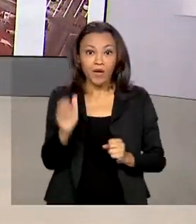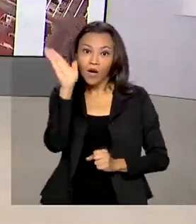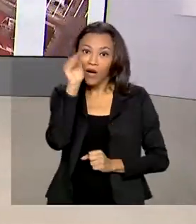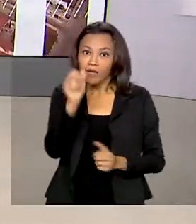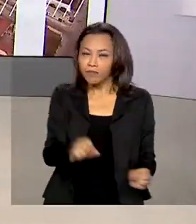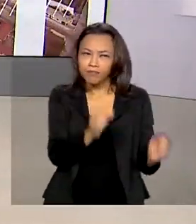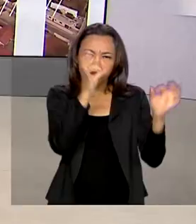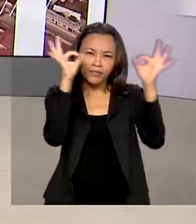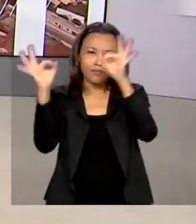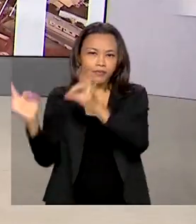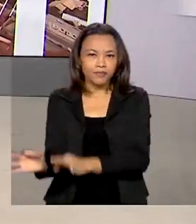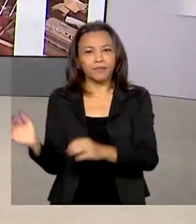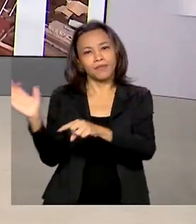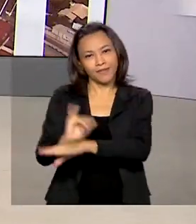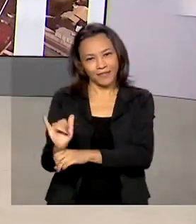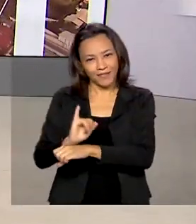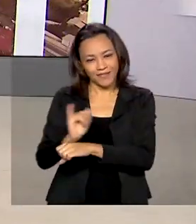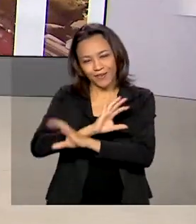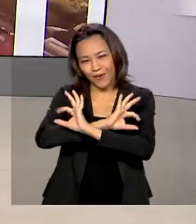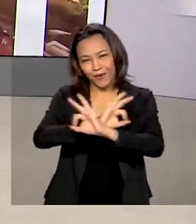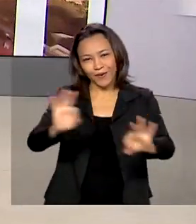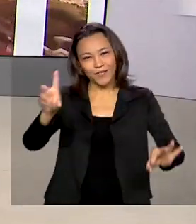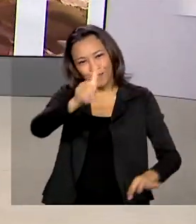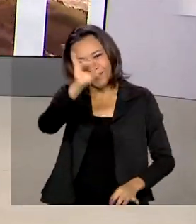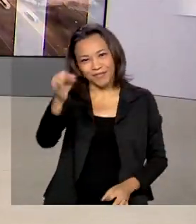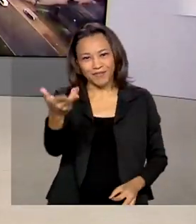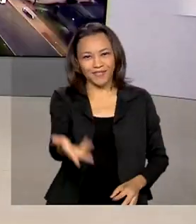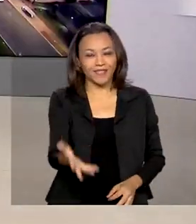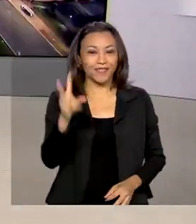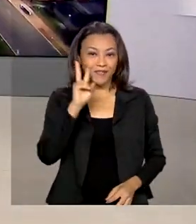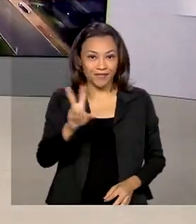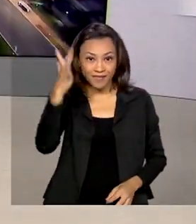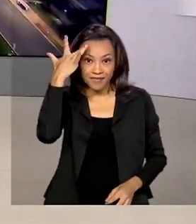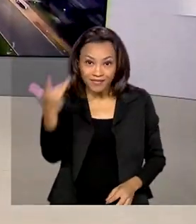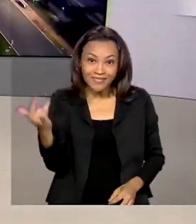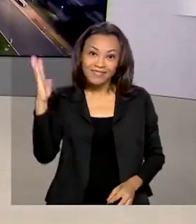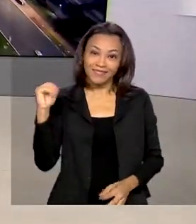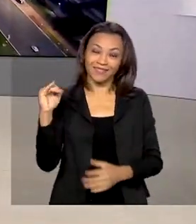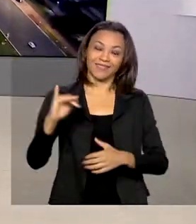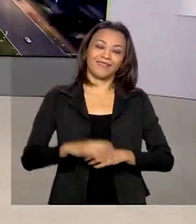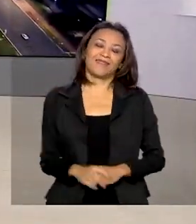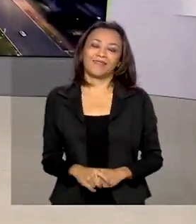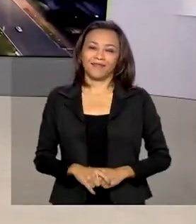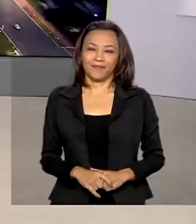nos acompanhar também pelas redes sociais. Um ótimo dia para você. Nos vemos amanhã. Até lá.